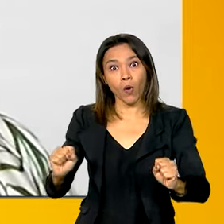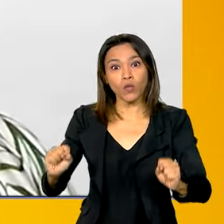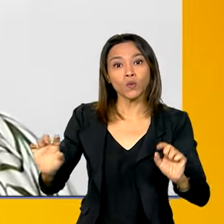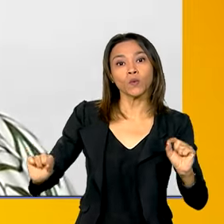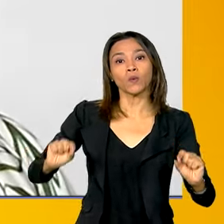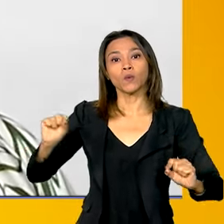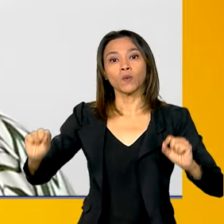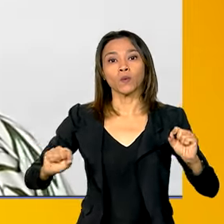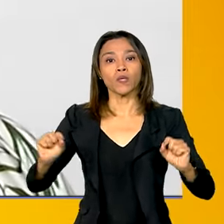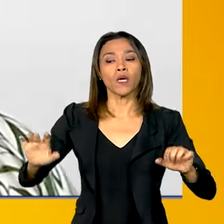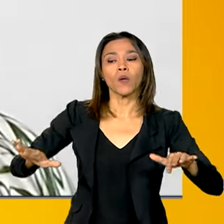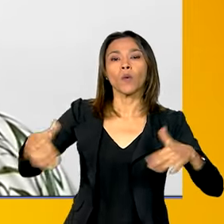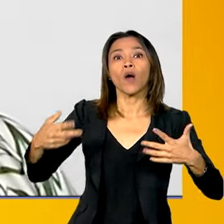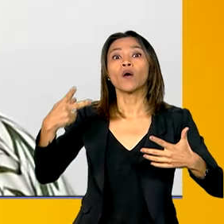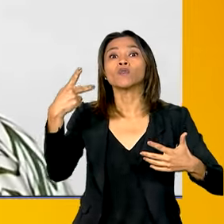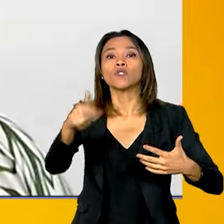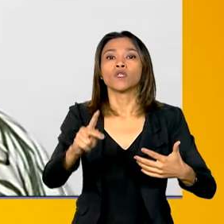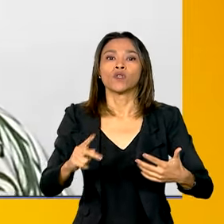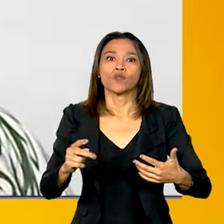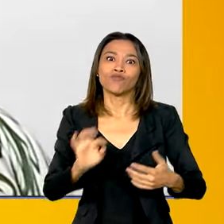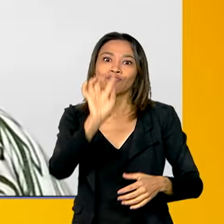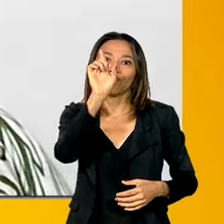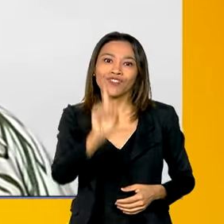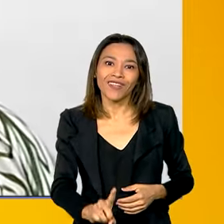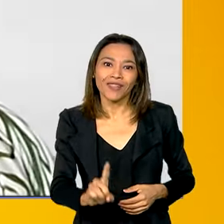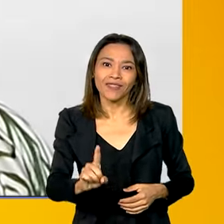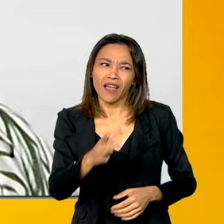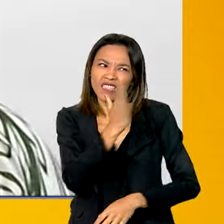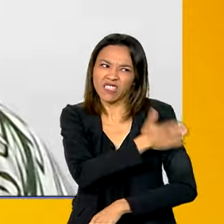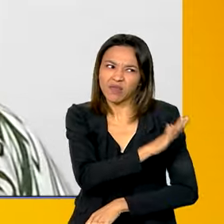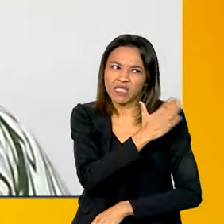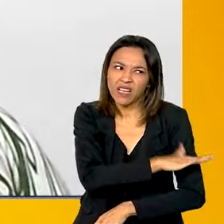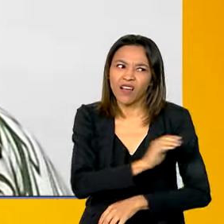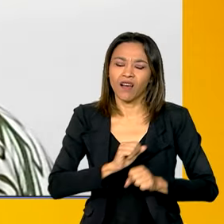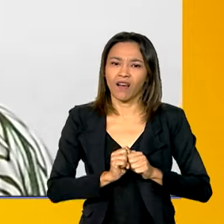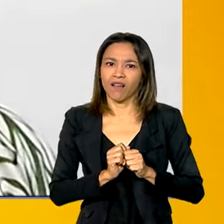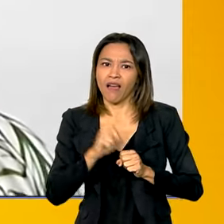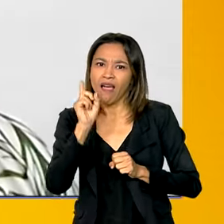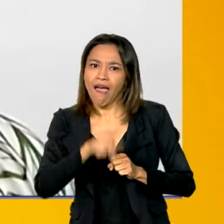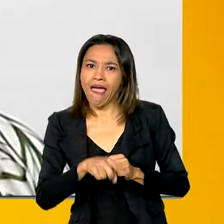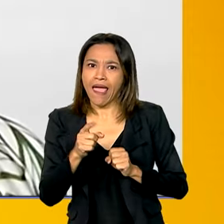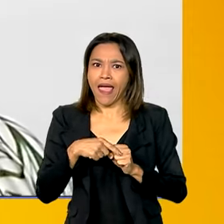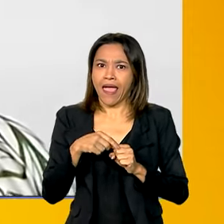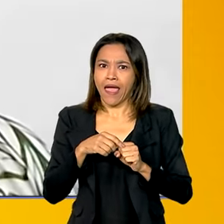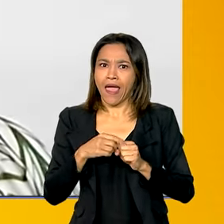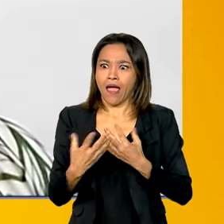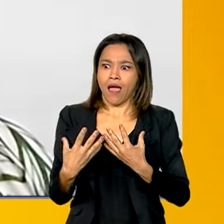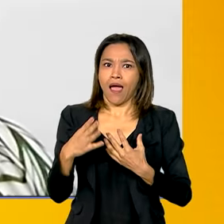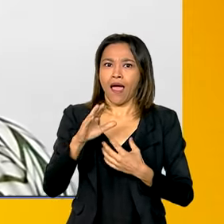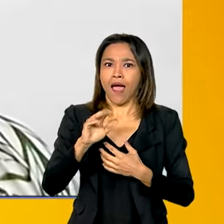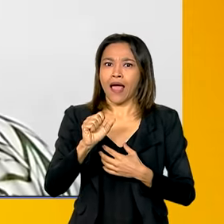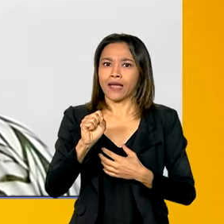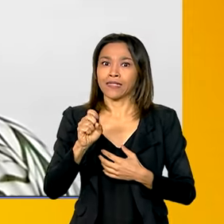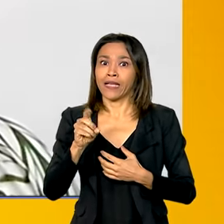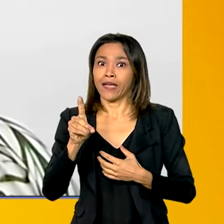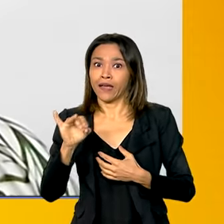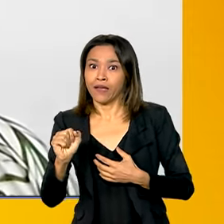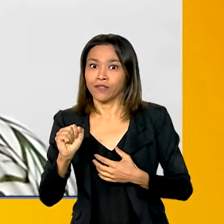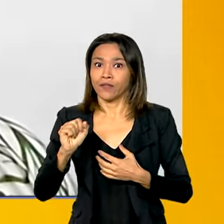o seu direito que está sendo violado. É discriminação, é assédio, salário, é falta de registro, ele vai poder